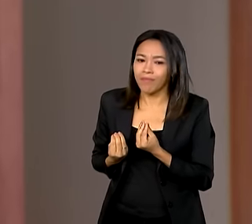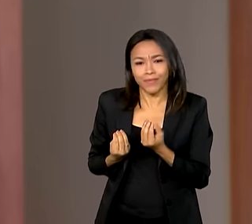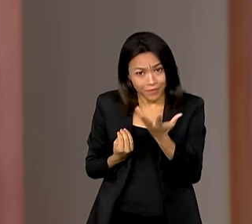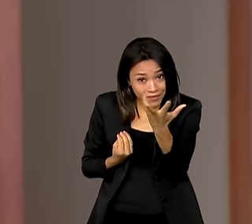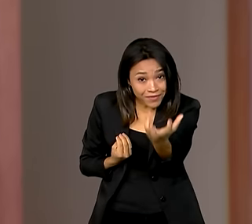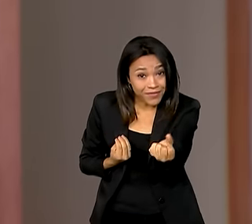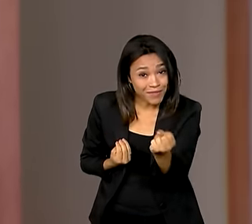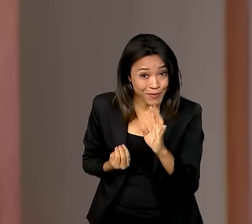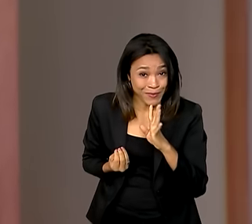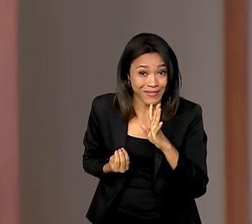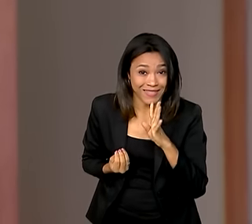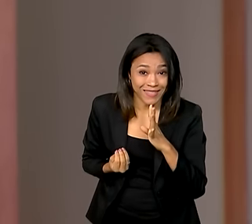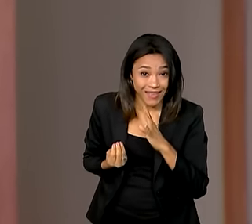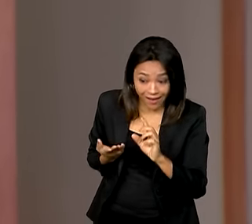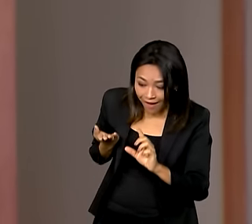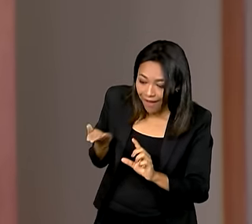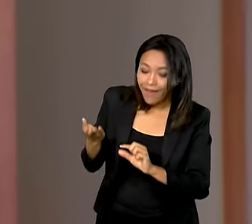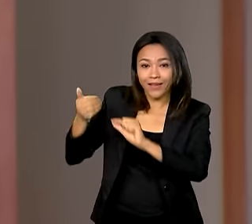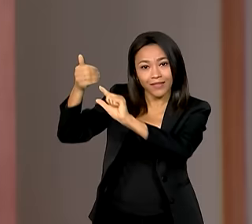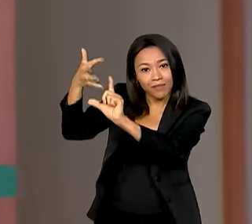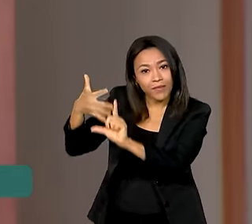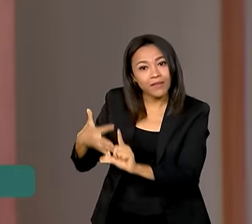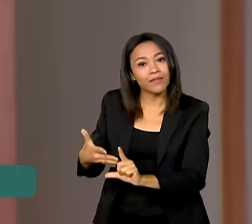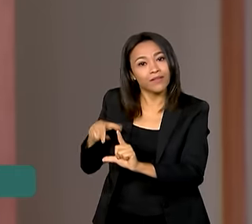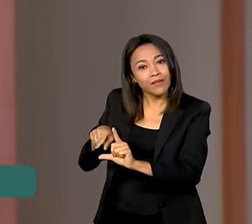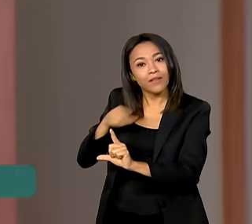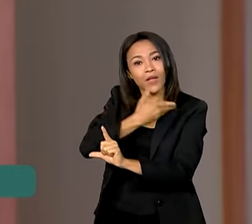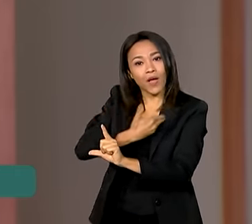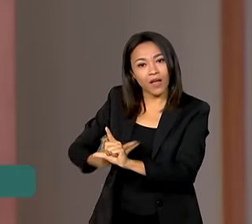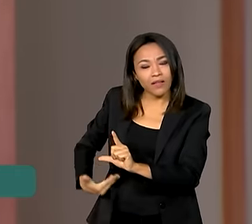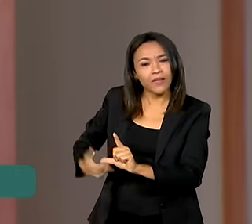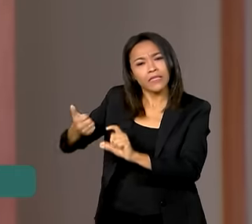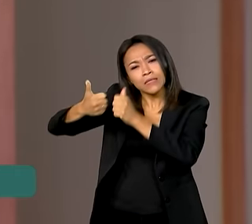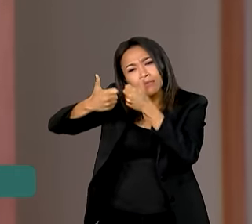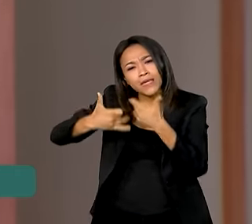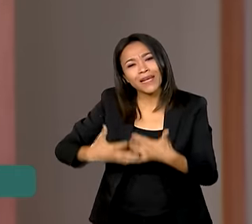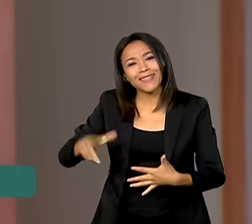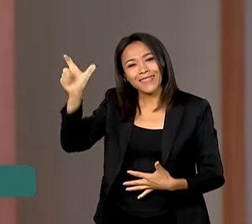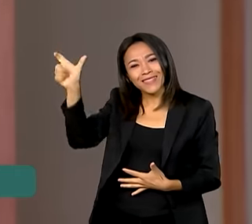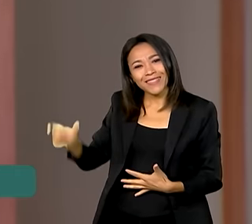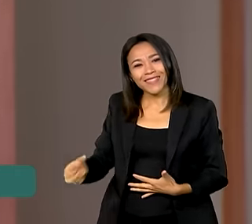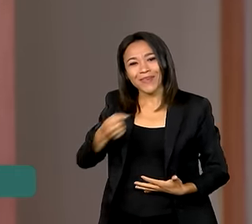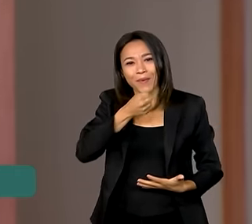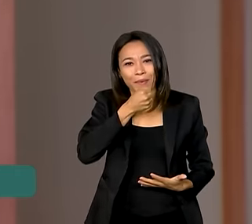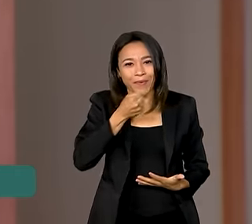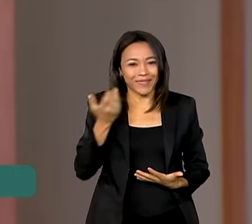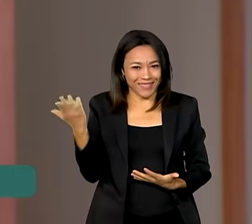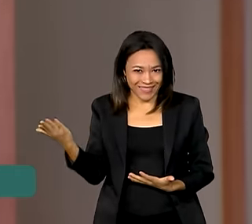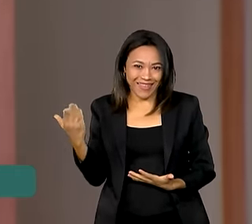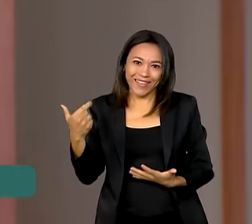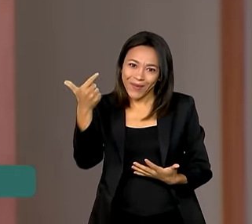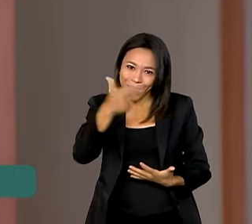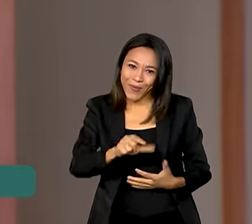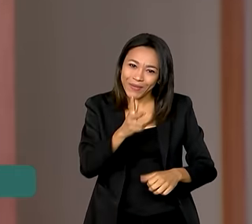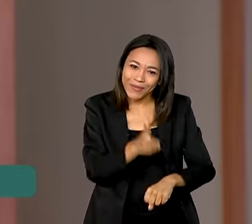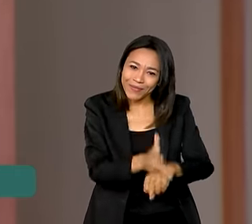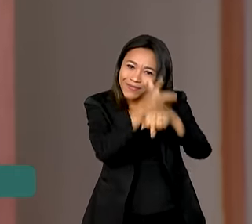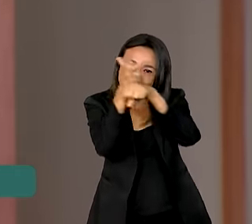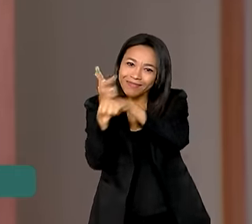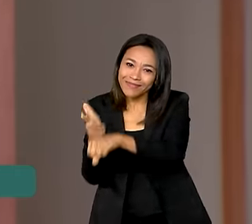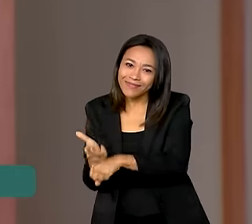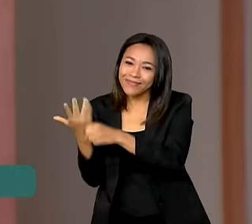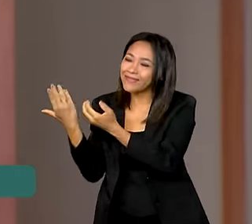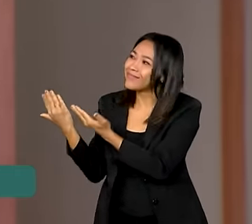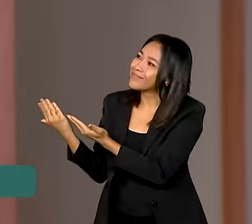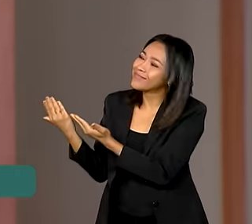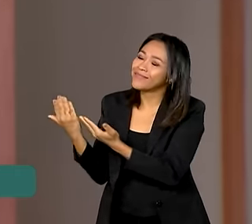conhecer agora um pouco mais sobre essa plataforma com as explicações do Roberto Camargo em mais um episódio do quadro Ponto